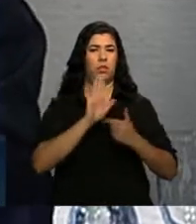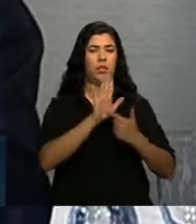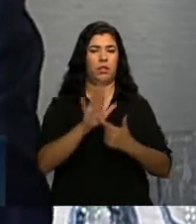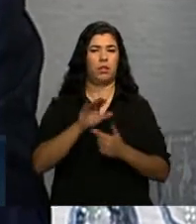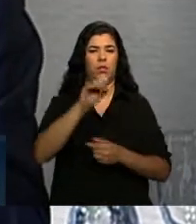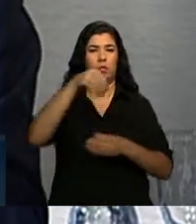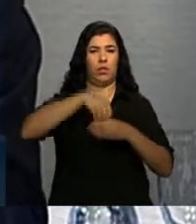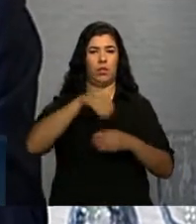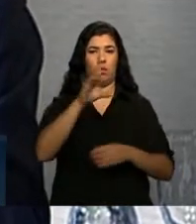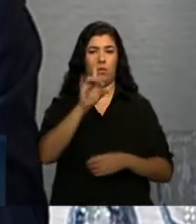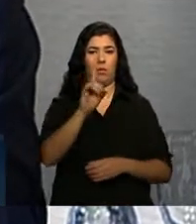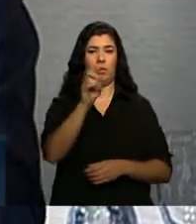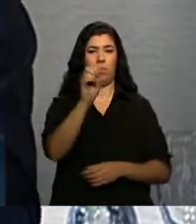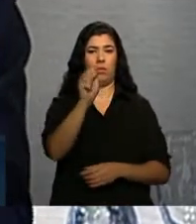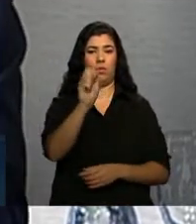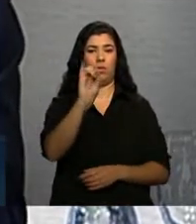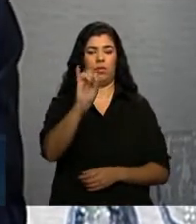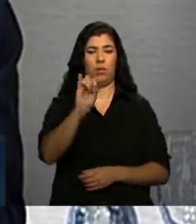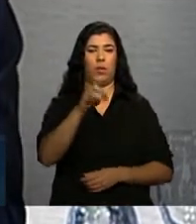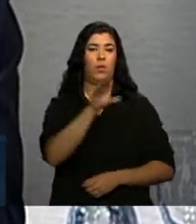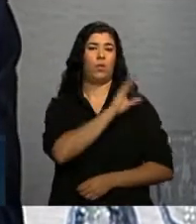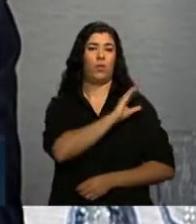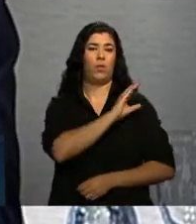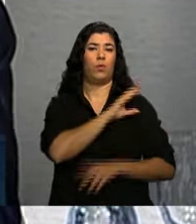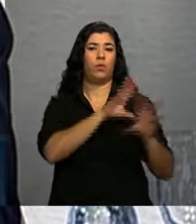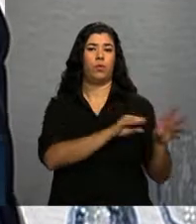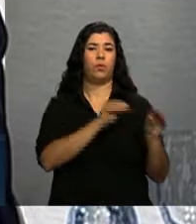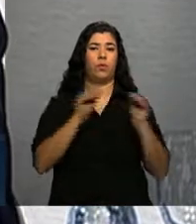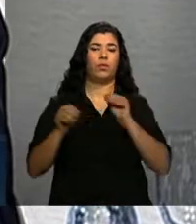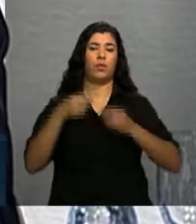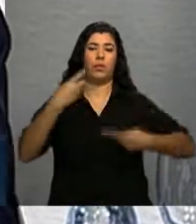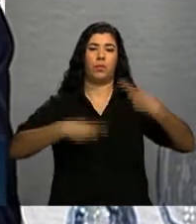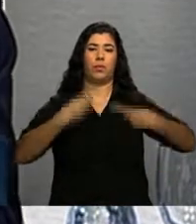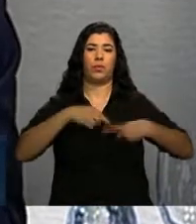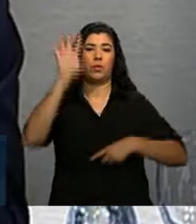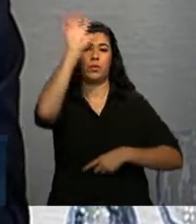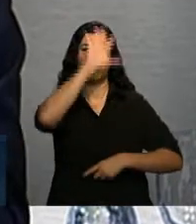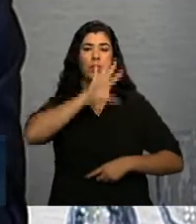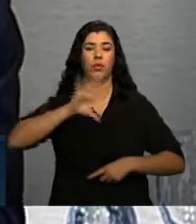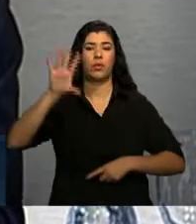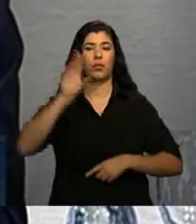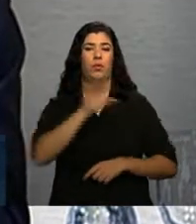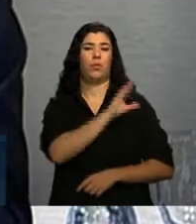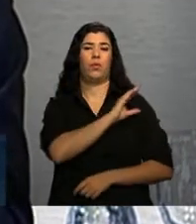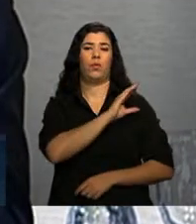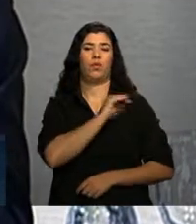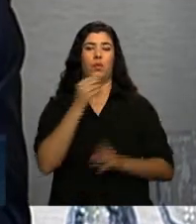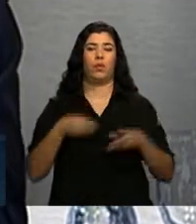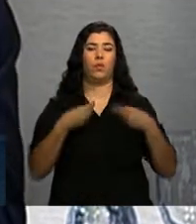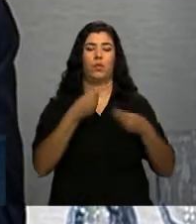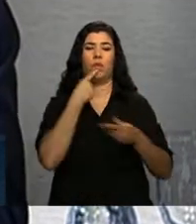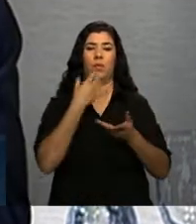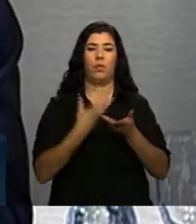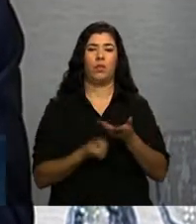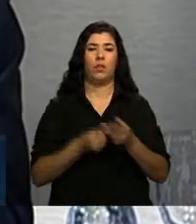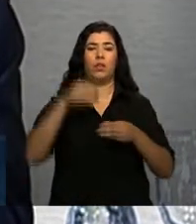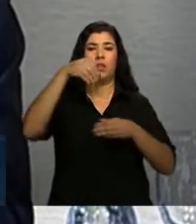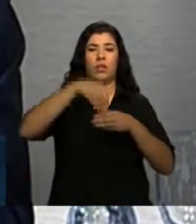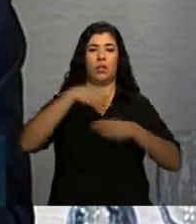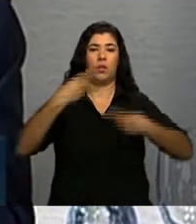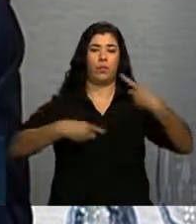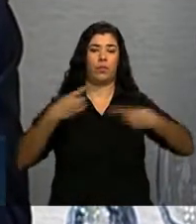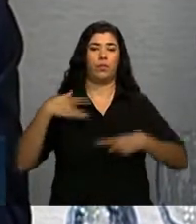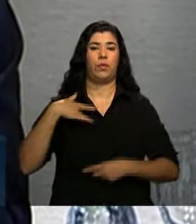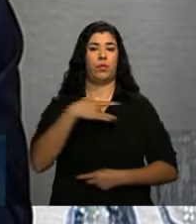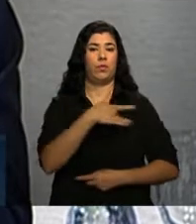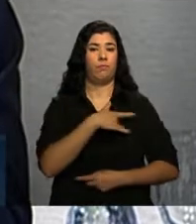coordenou o processo de transição da Política Nacional de Sangue, da Anvisa, para o Ministério da Saúde. Foi uma medida